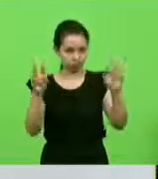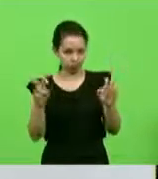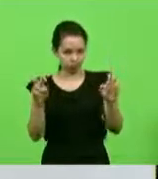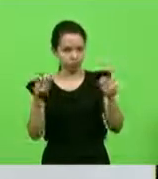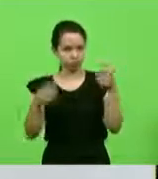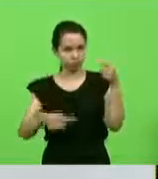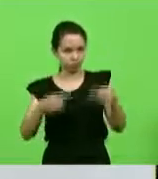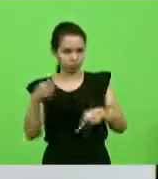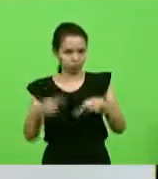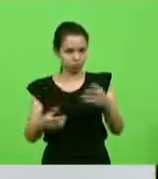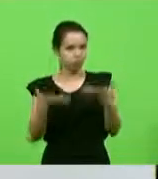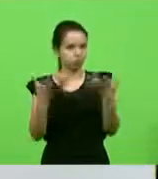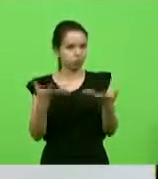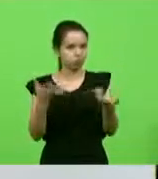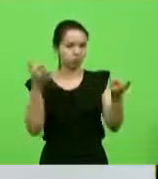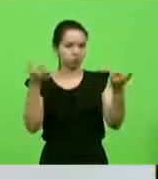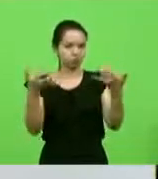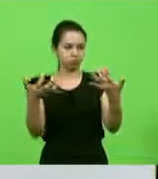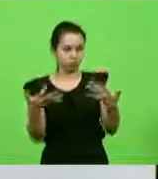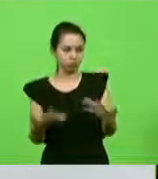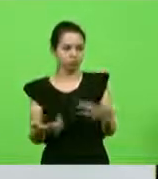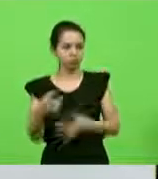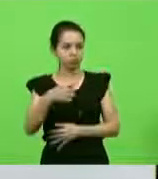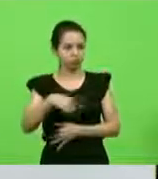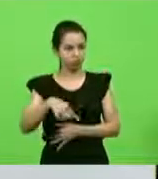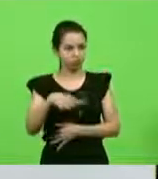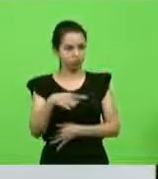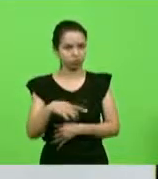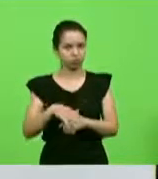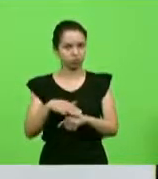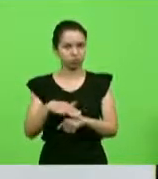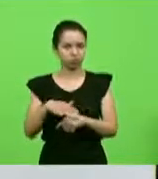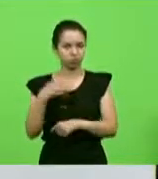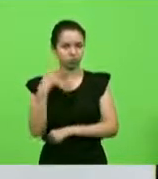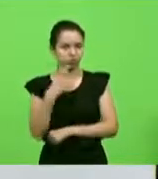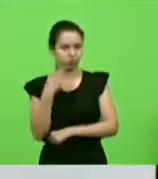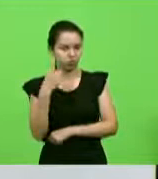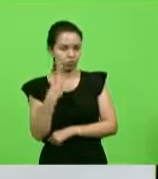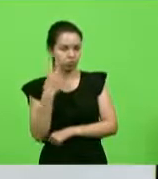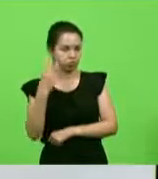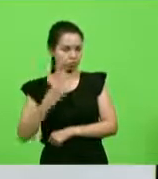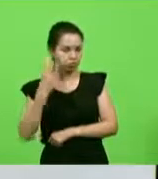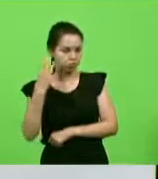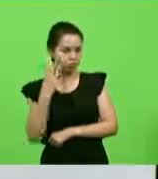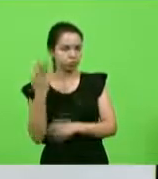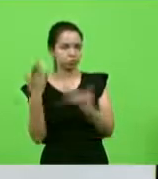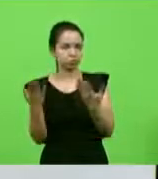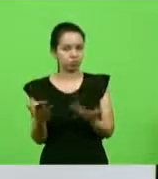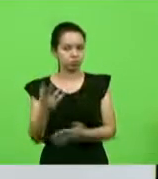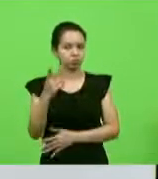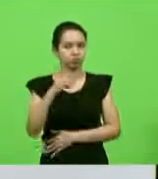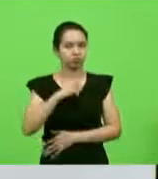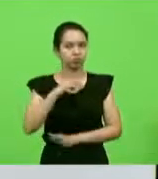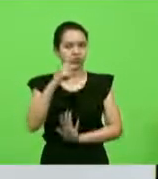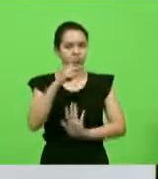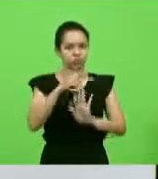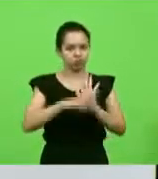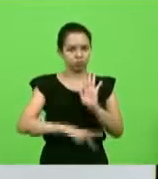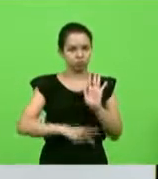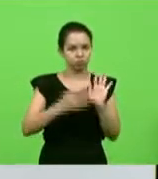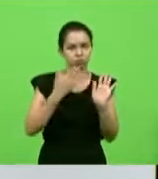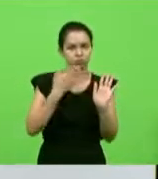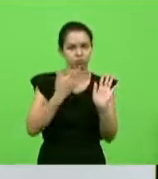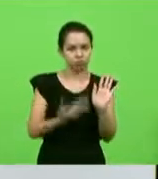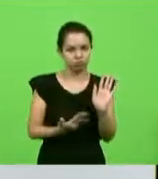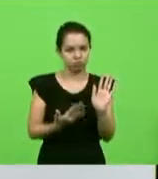eu queria dizer, nós estamos aqui com o deputado Márcio Machado. Vossa Excelência está com um projeto que eu queria pedir que Vossa